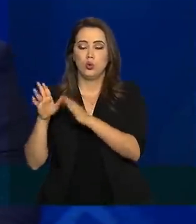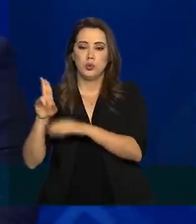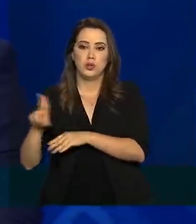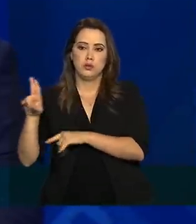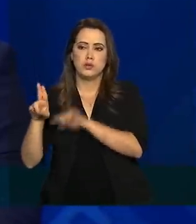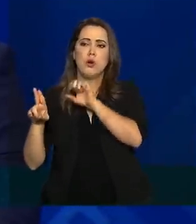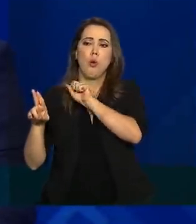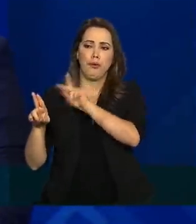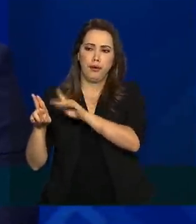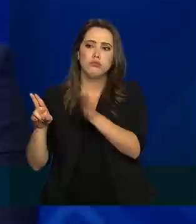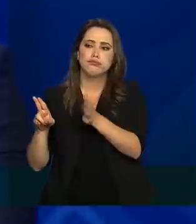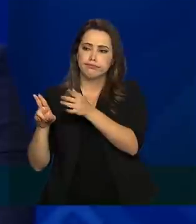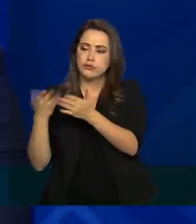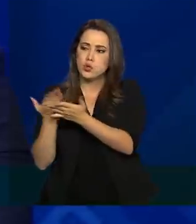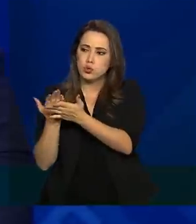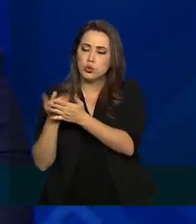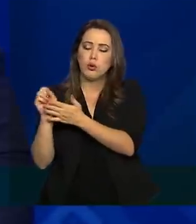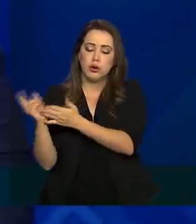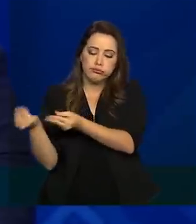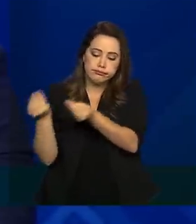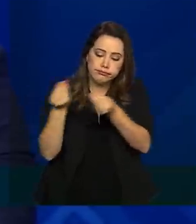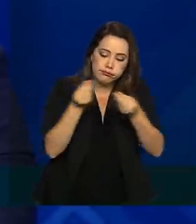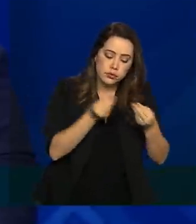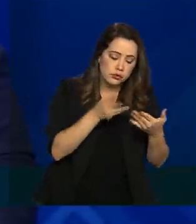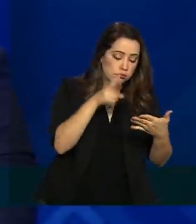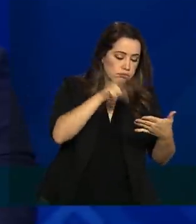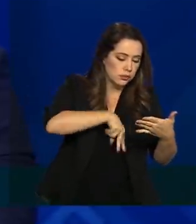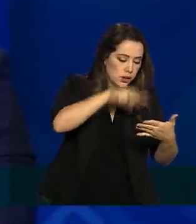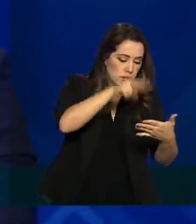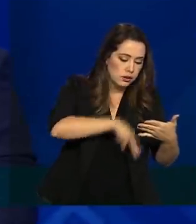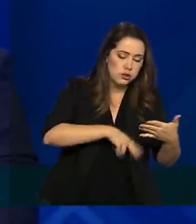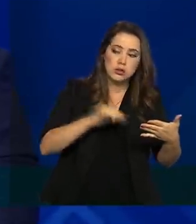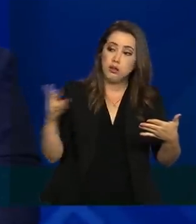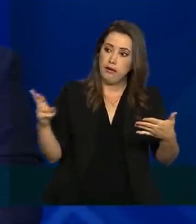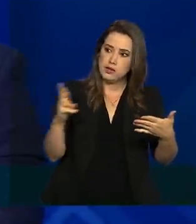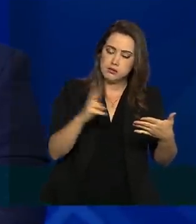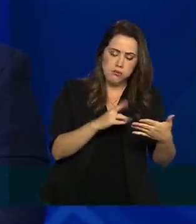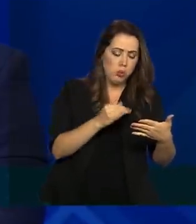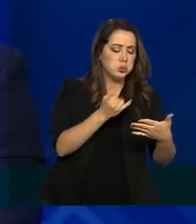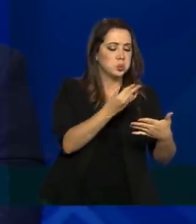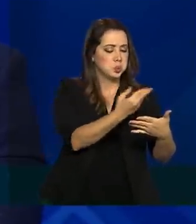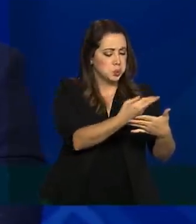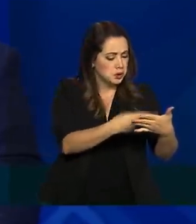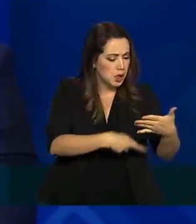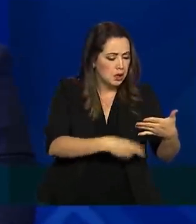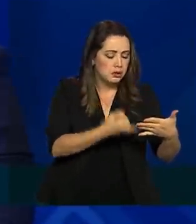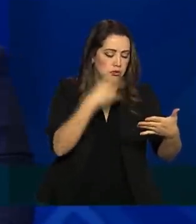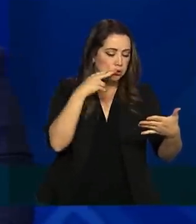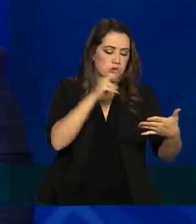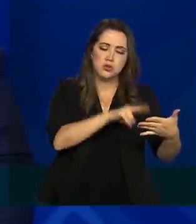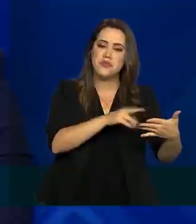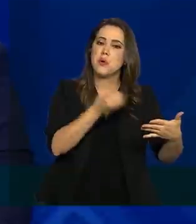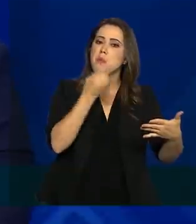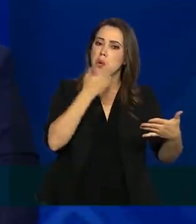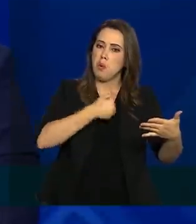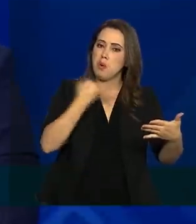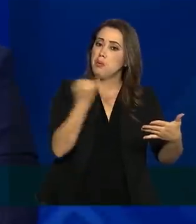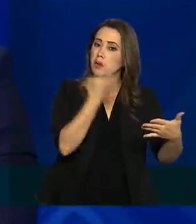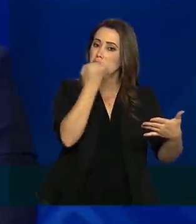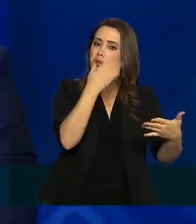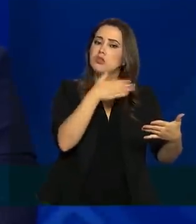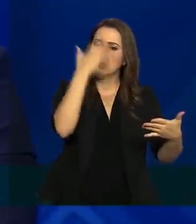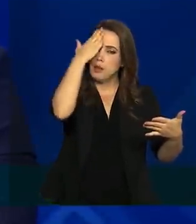nortear as políticas de saúde. Então, ela nos trouxe resultados bastante importantes, vários desses a gente já sabia, obviamente,